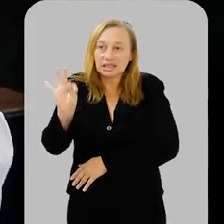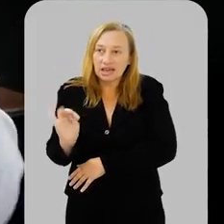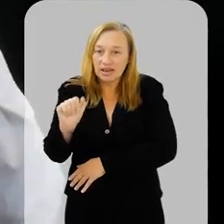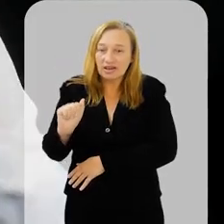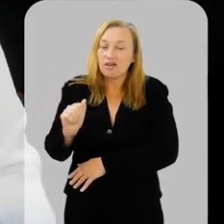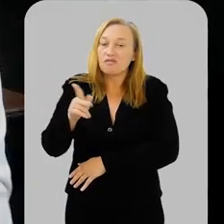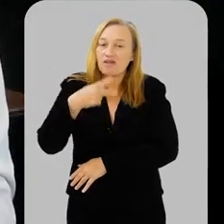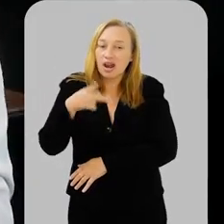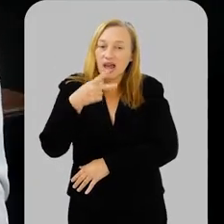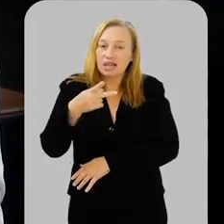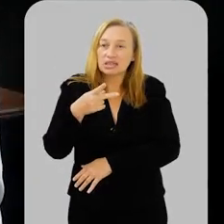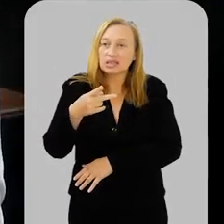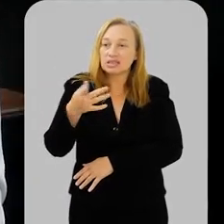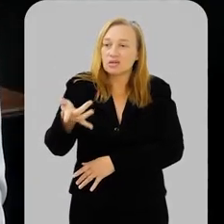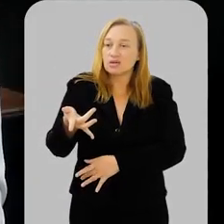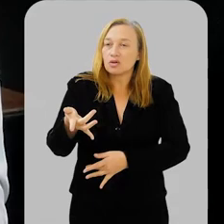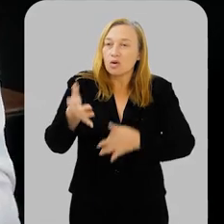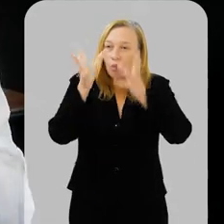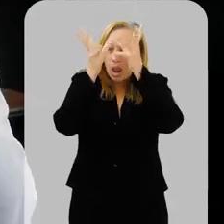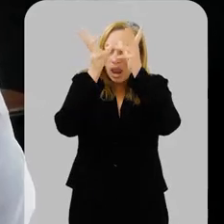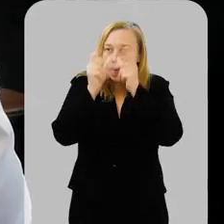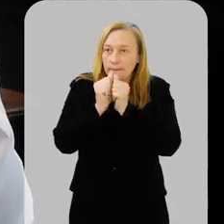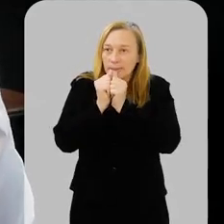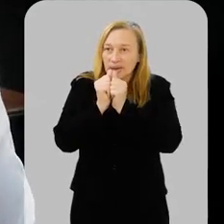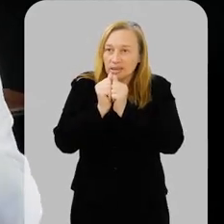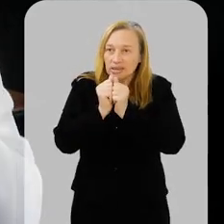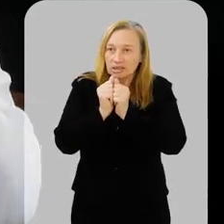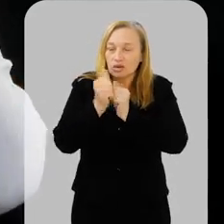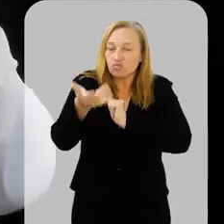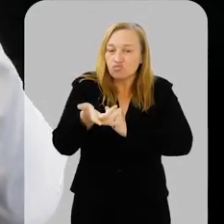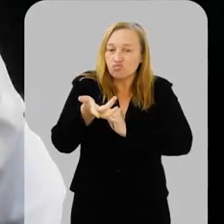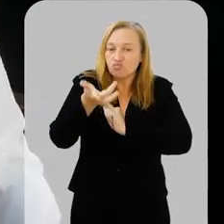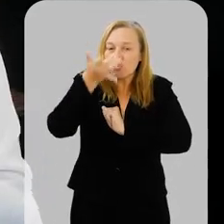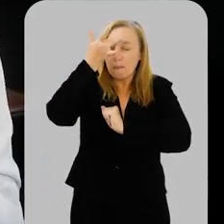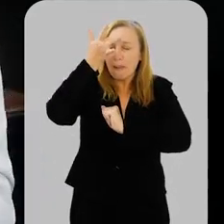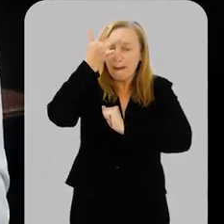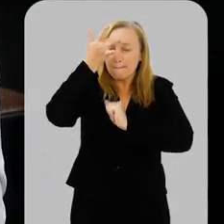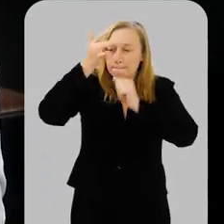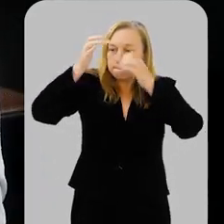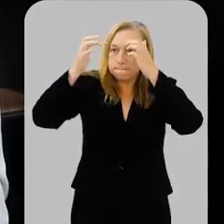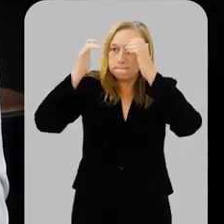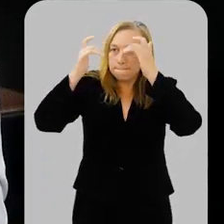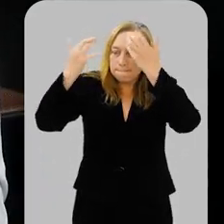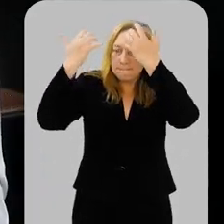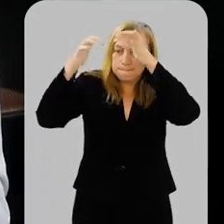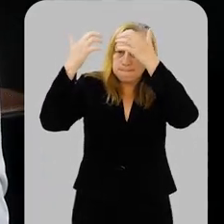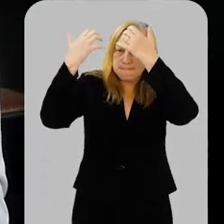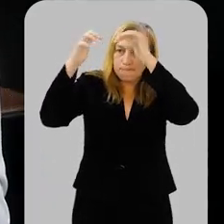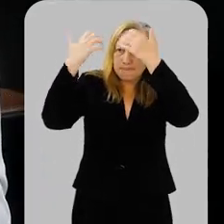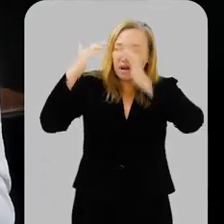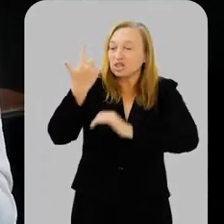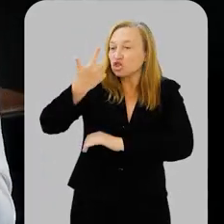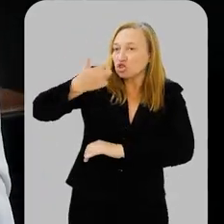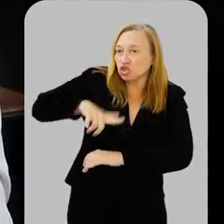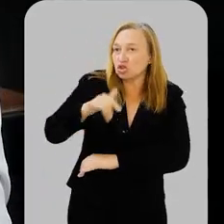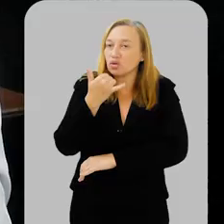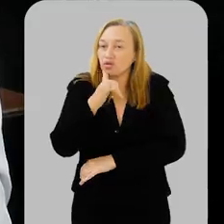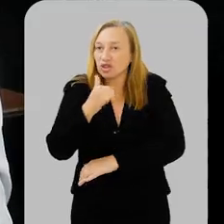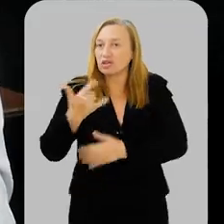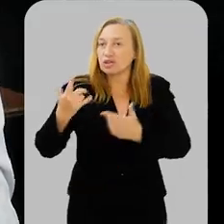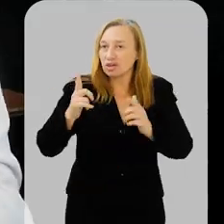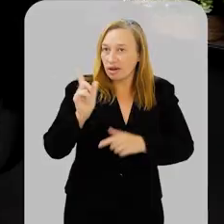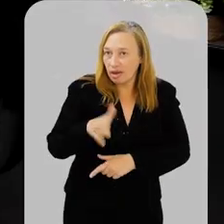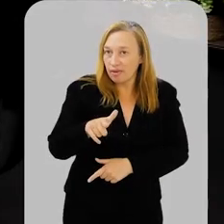como se fosse um detox cerebral, a gente fixa as memórias, coloca o cérebro para funcionar, para se revigorar